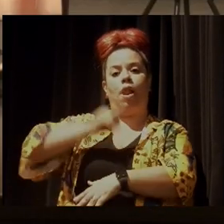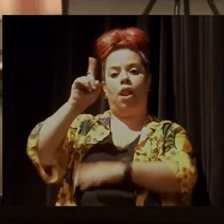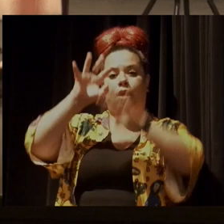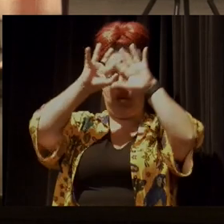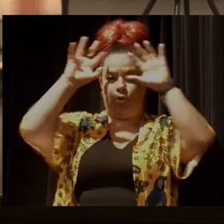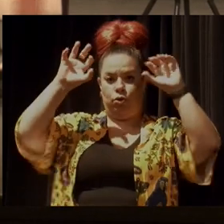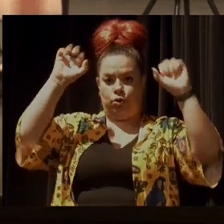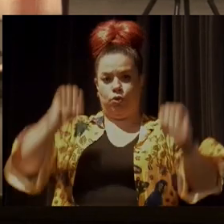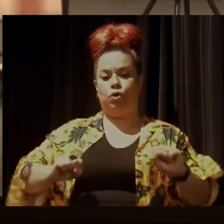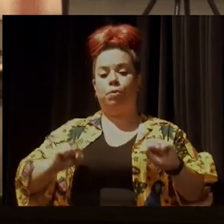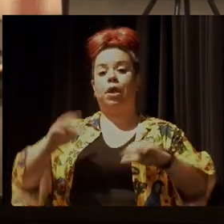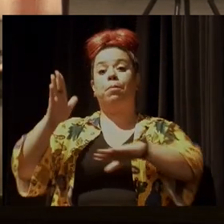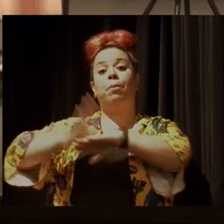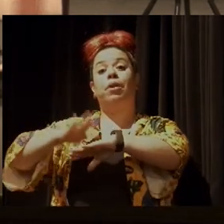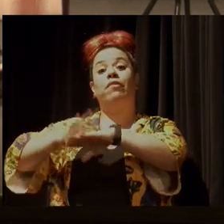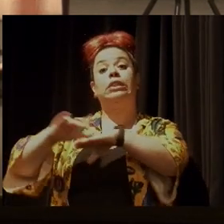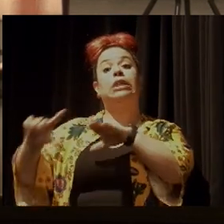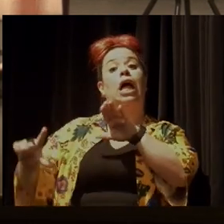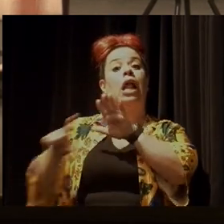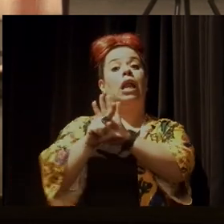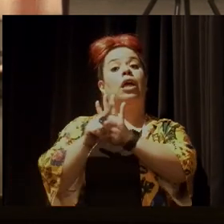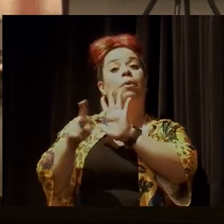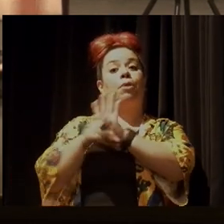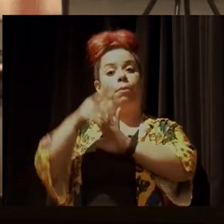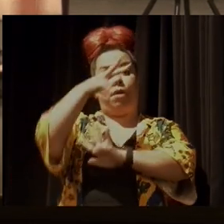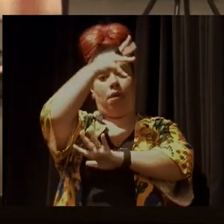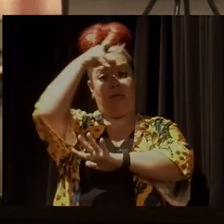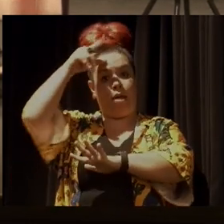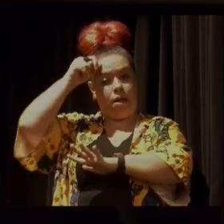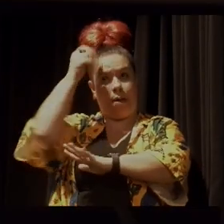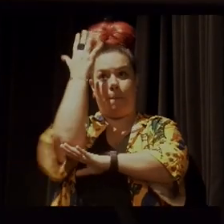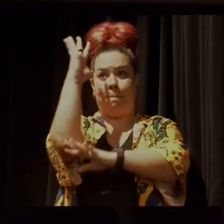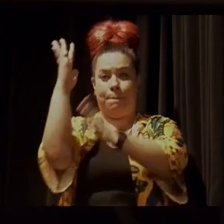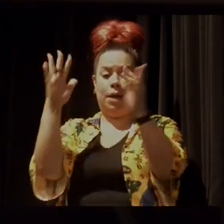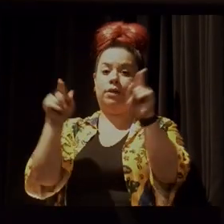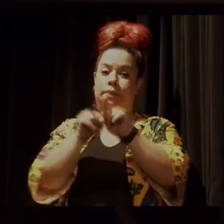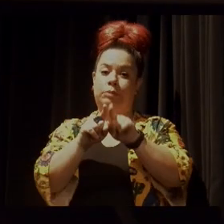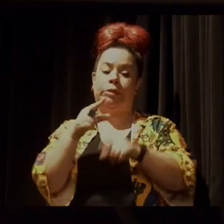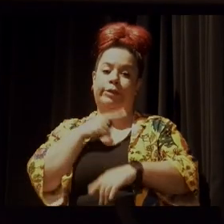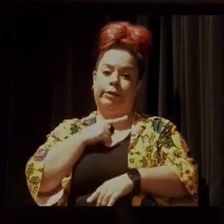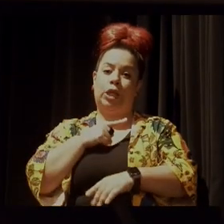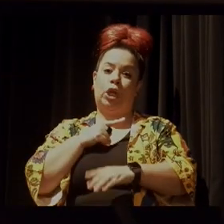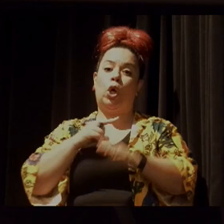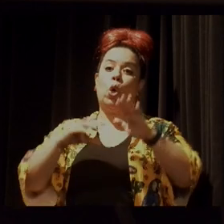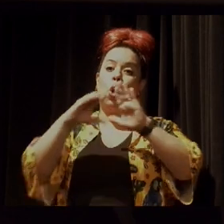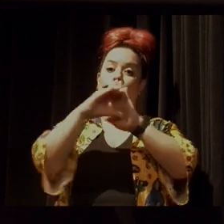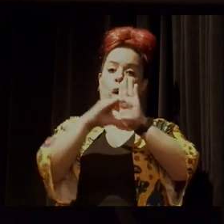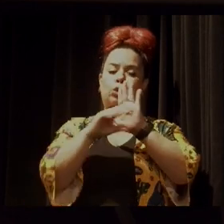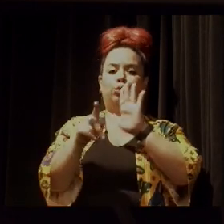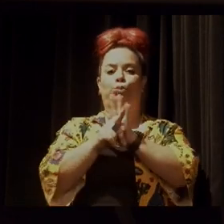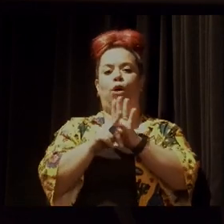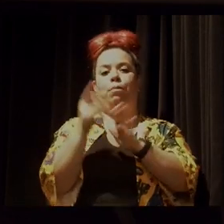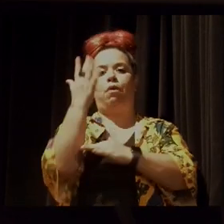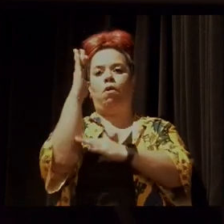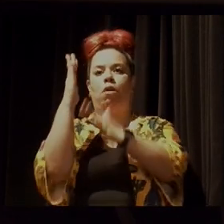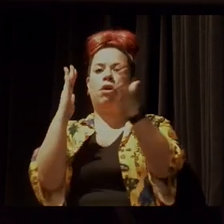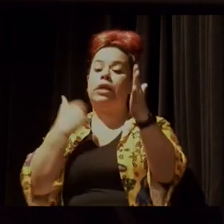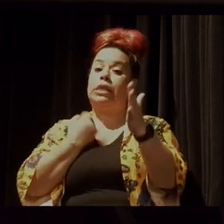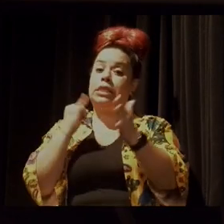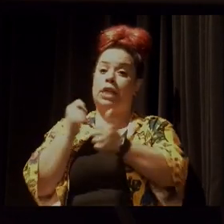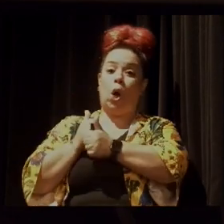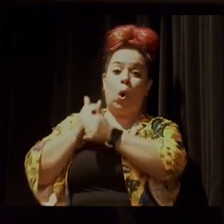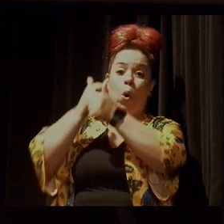a aplicação da lei da Mata Atlântica ou a aplicação do Código Florestal. Quer dizer, acho que vocês acompanharam, o Código